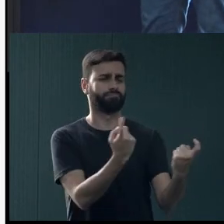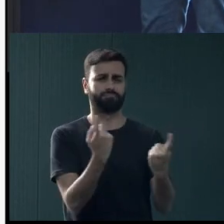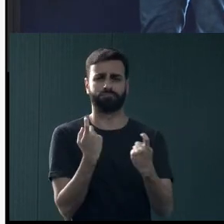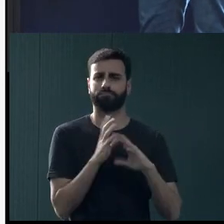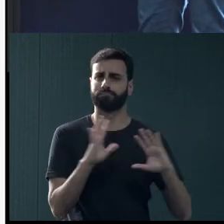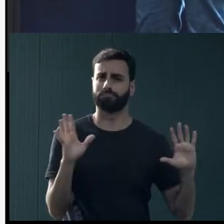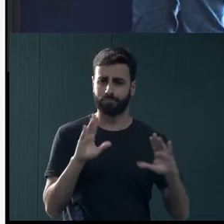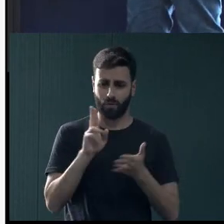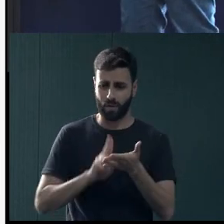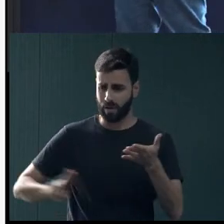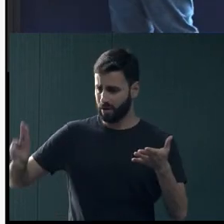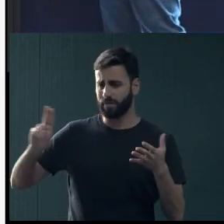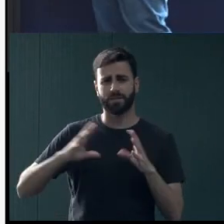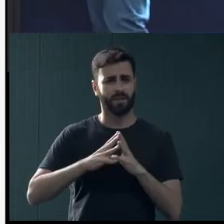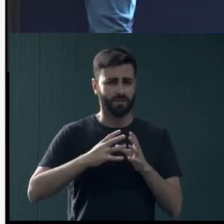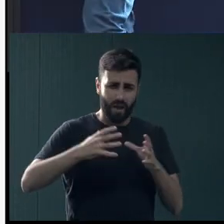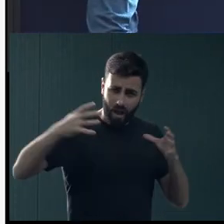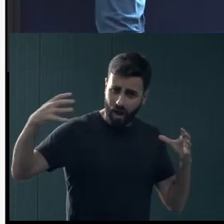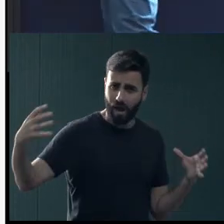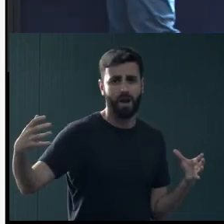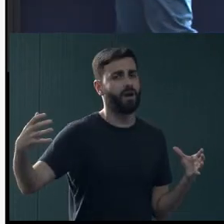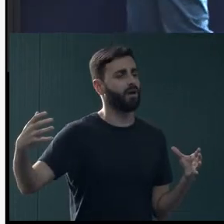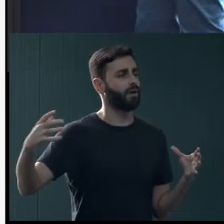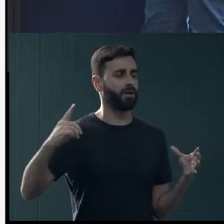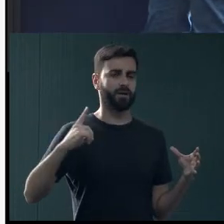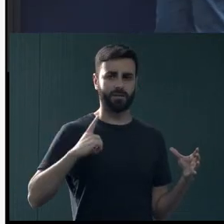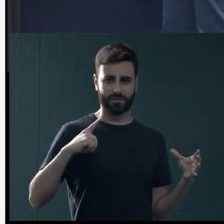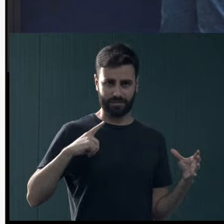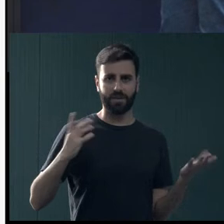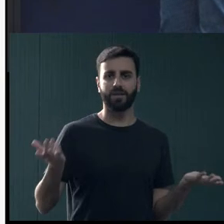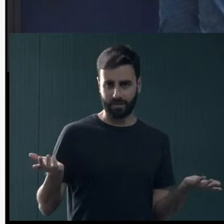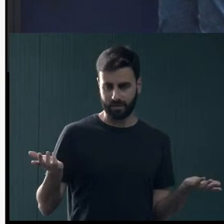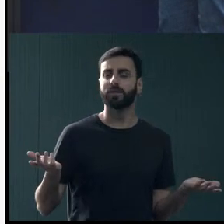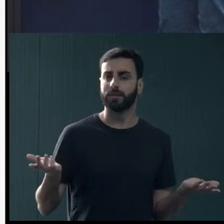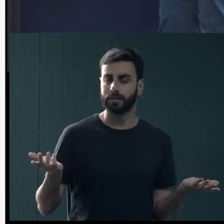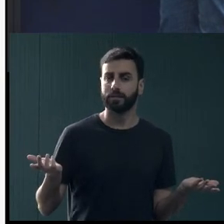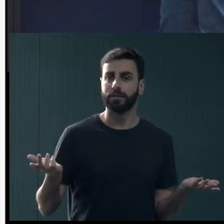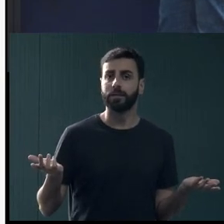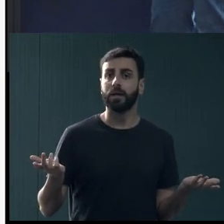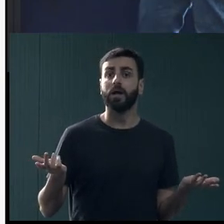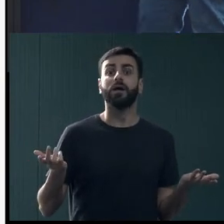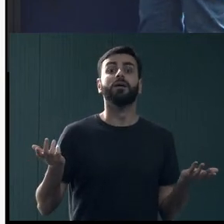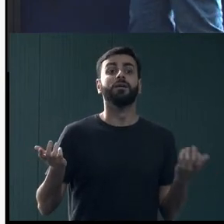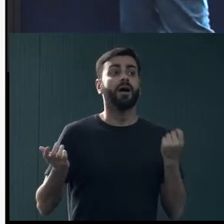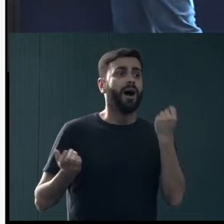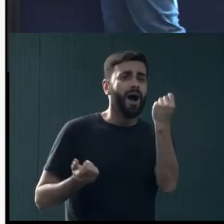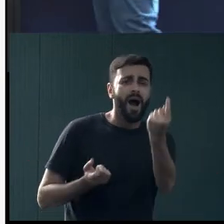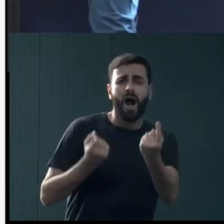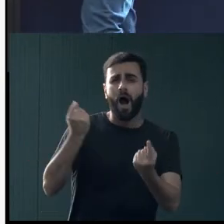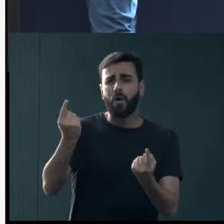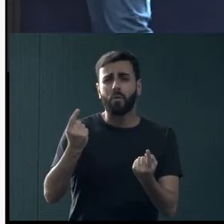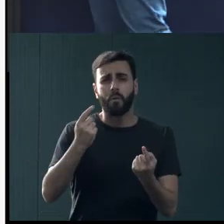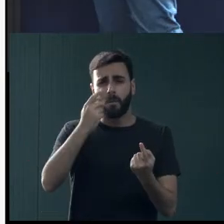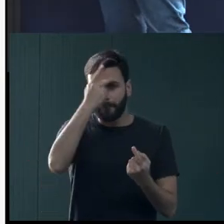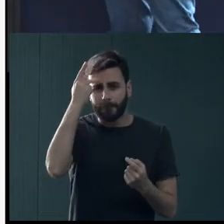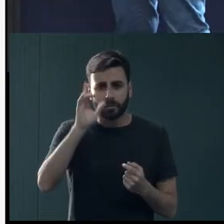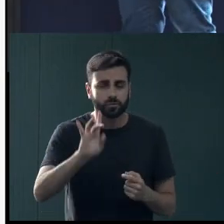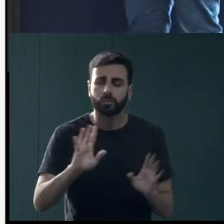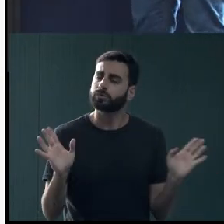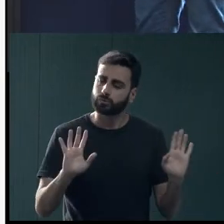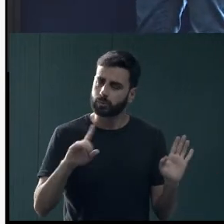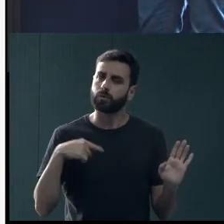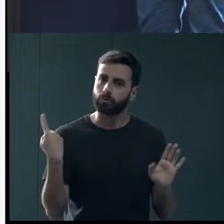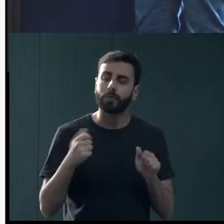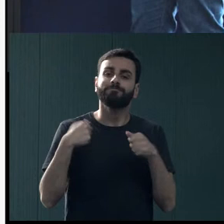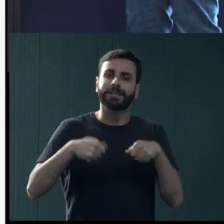A universidade é muito grande, como o Felipe bem disse, para que algumas pessoas toquem isso tudo, e se a gente